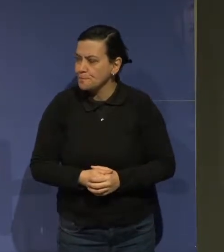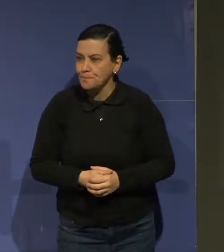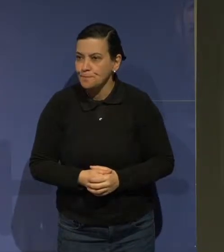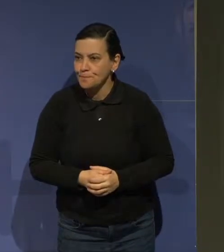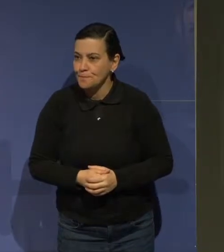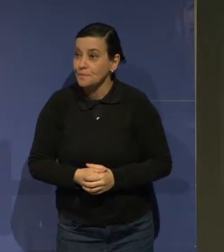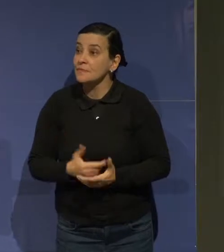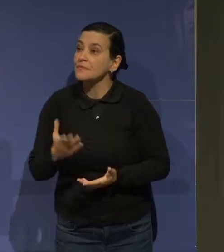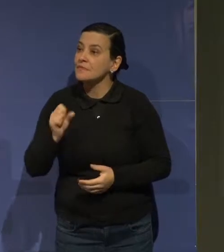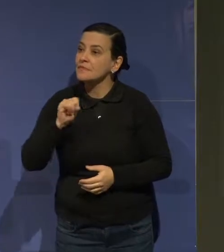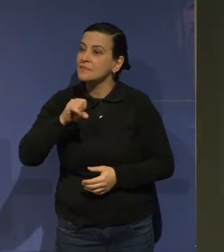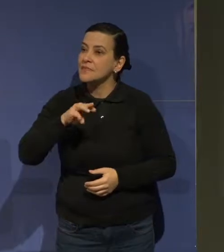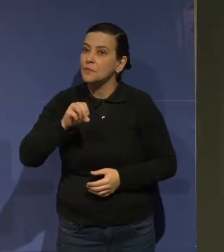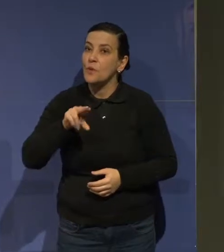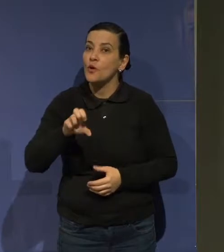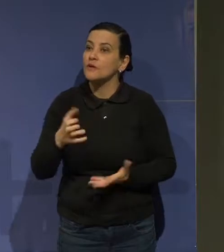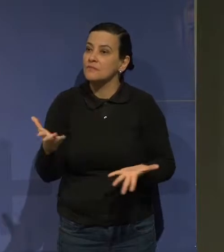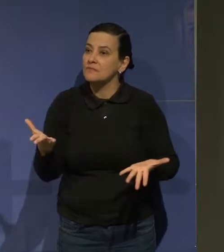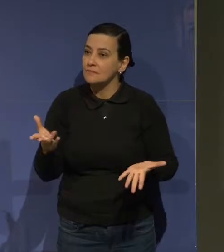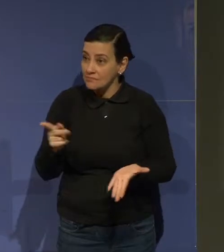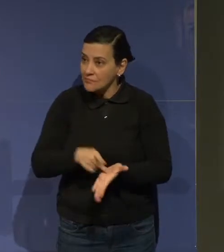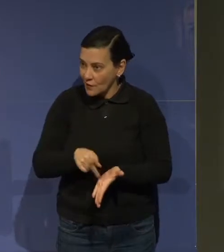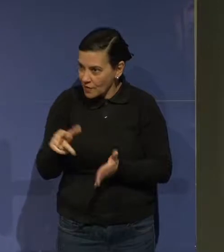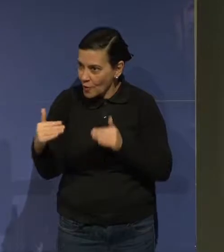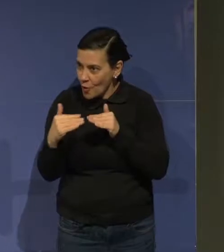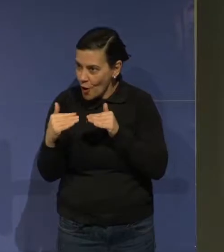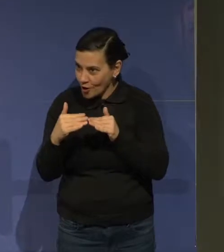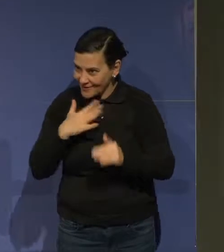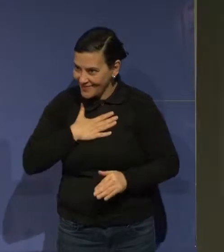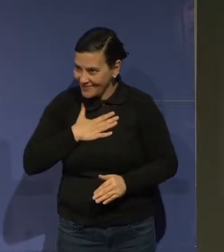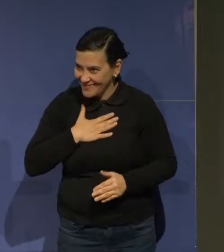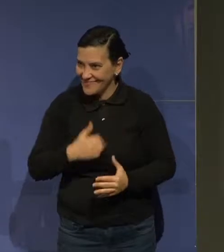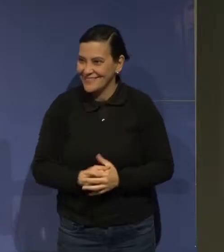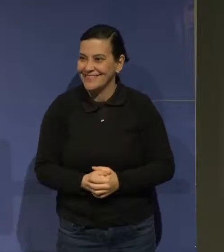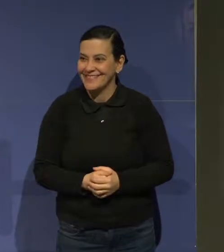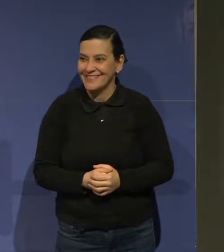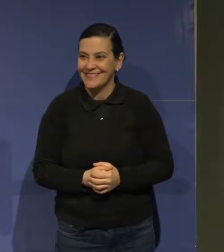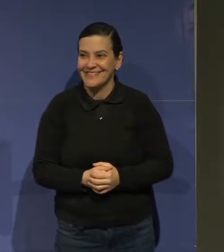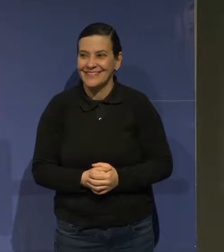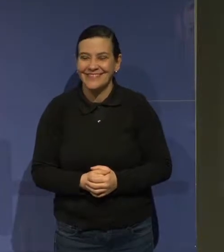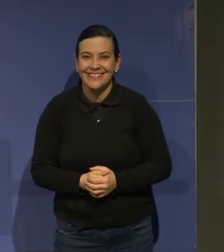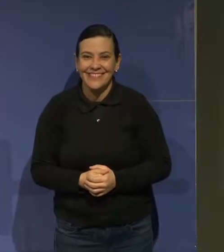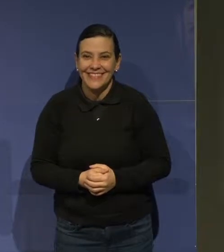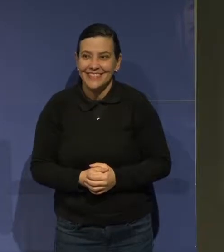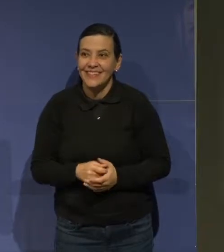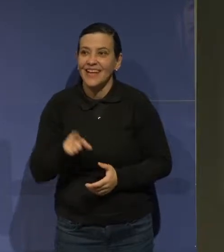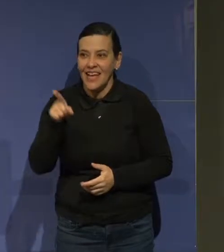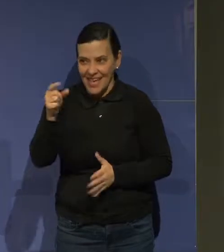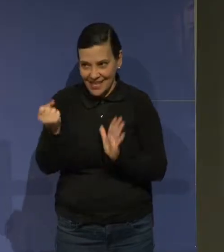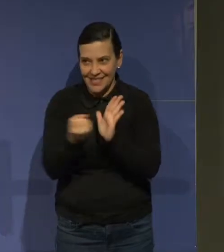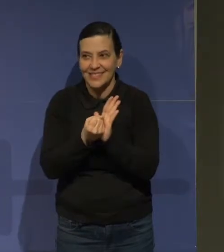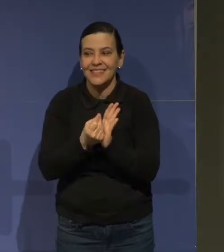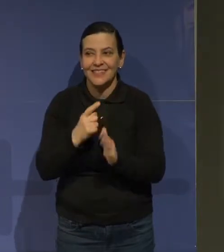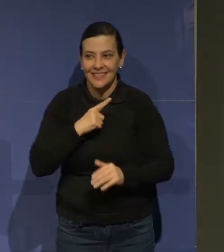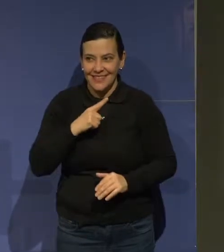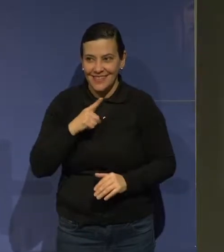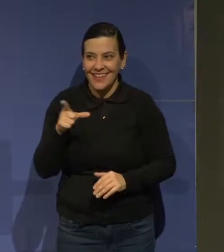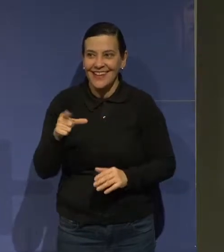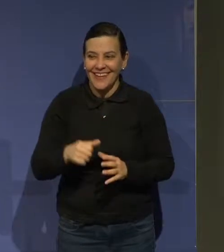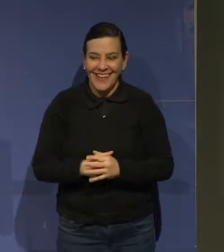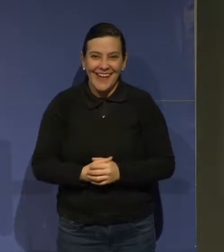Não é, Simone? Ele fala com Simone Freire. Vamos no próximo. A Simone tem o selo. Da Web para Todos.